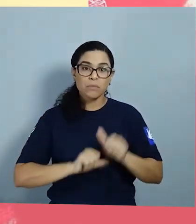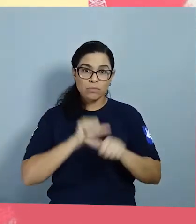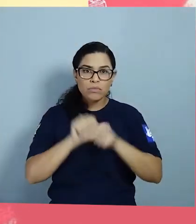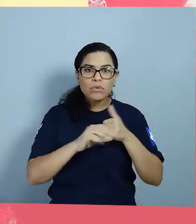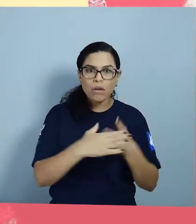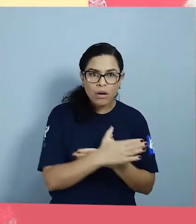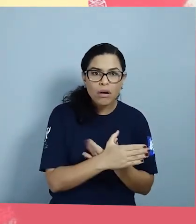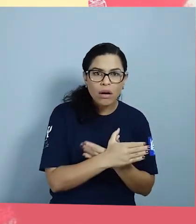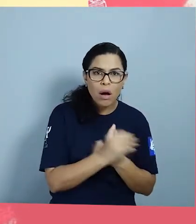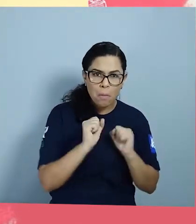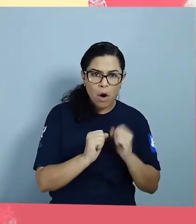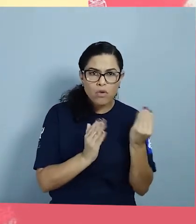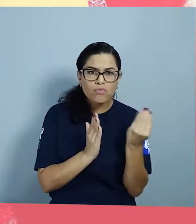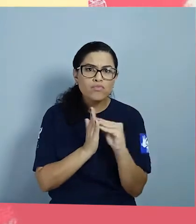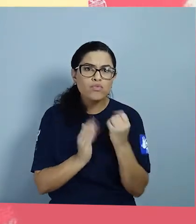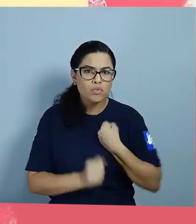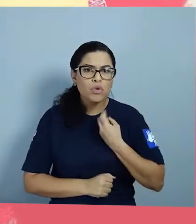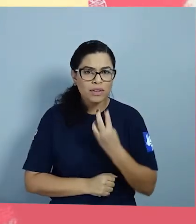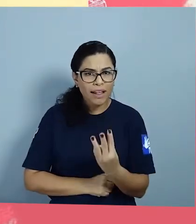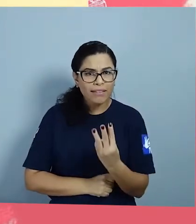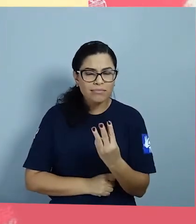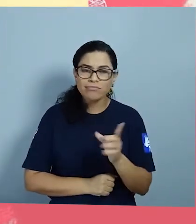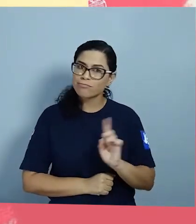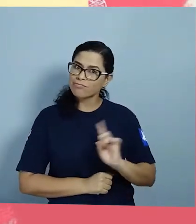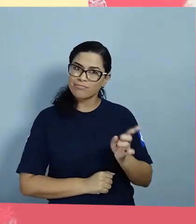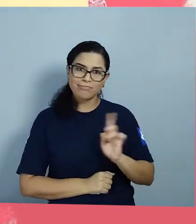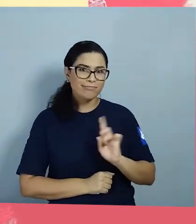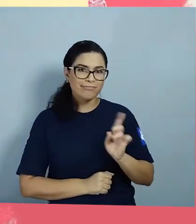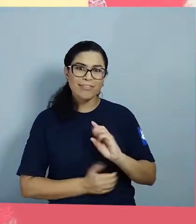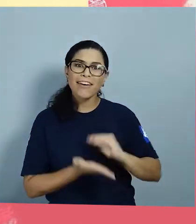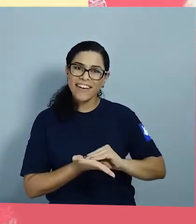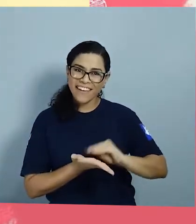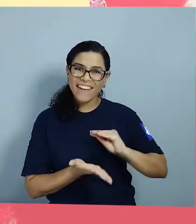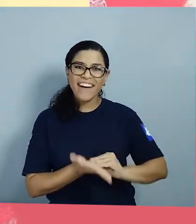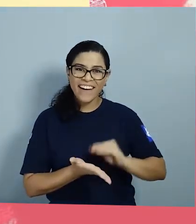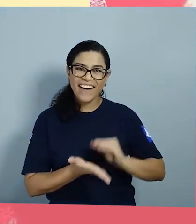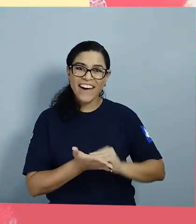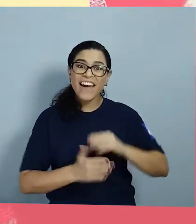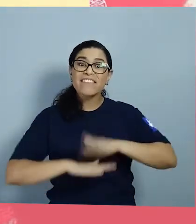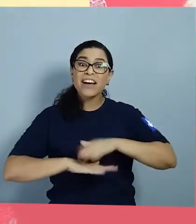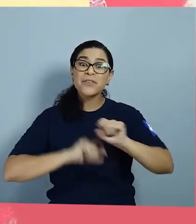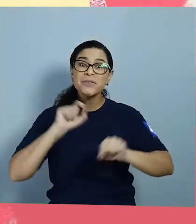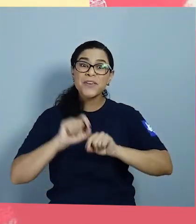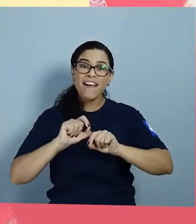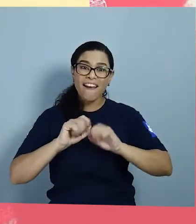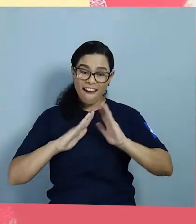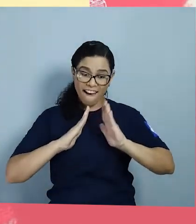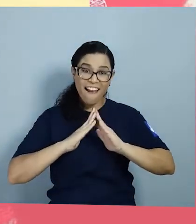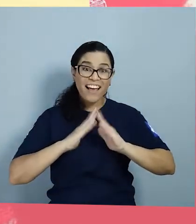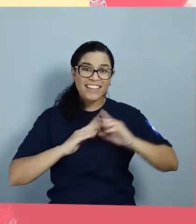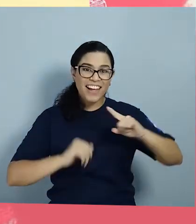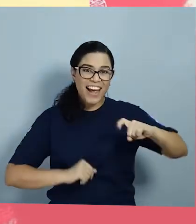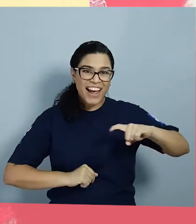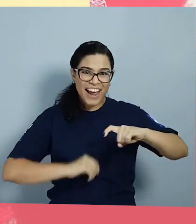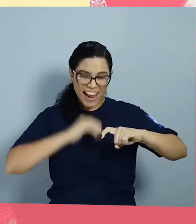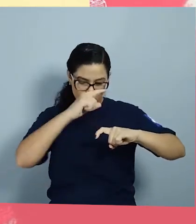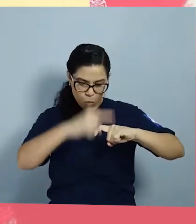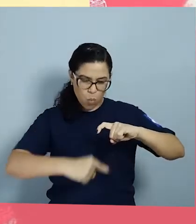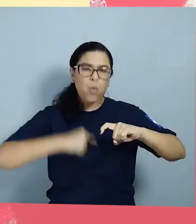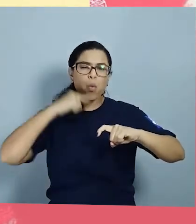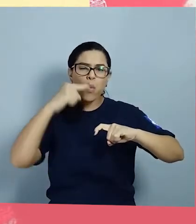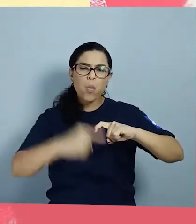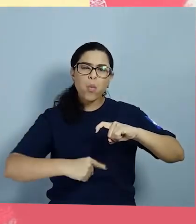come, come, come E vira a borboleta? Posso pôr a borboleta aqui no número 3? Não, né? Ela constrói o